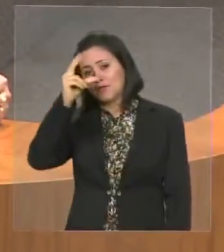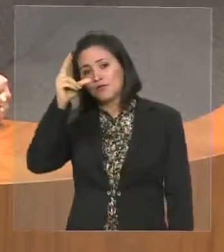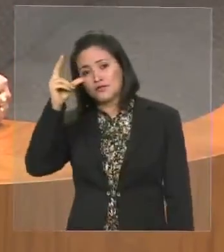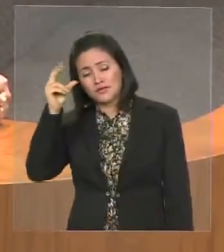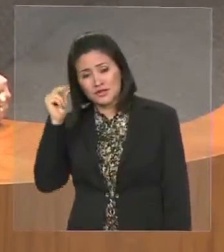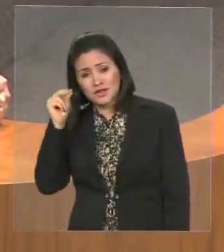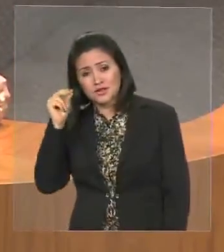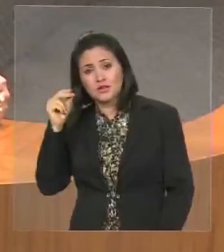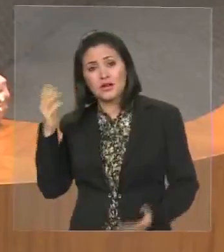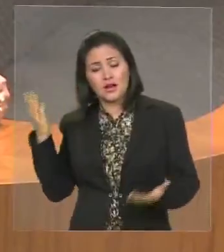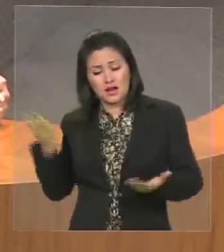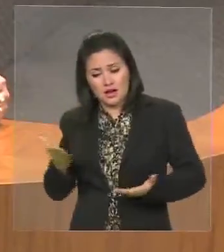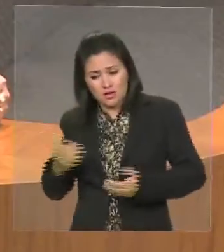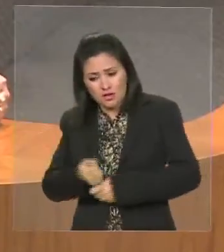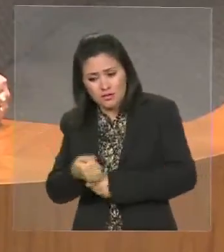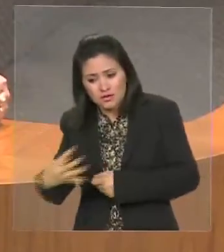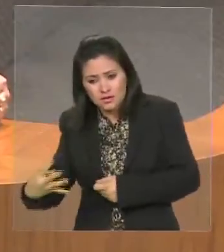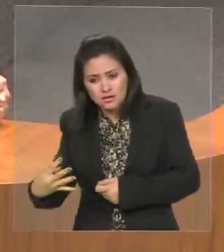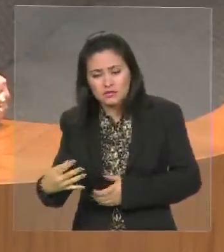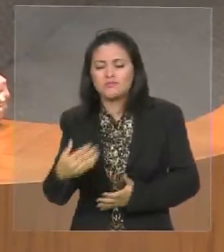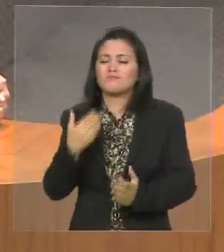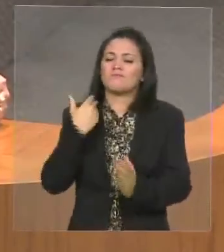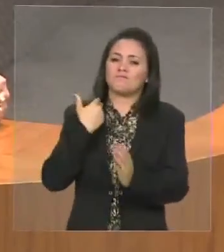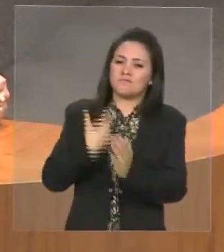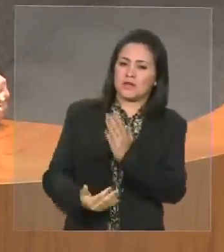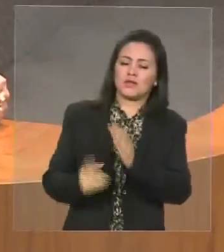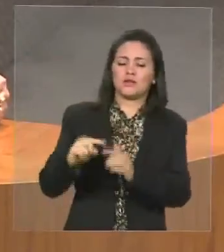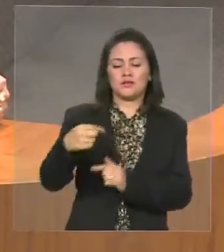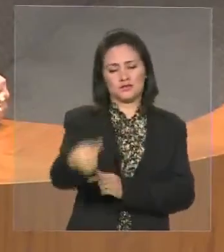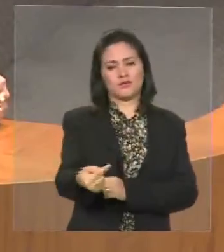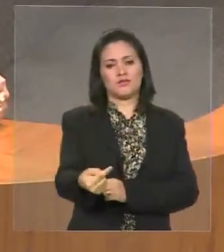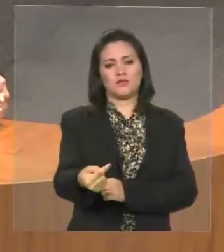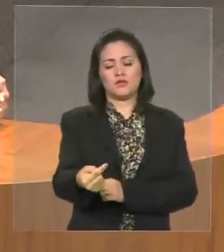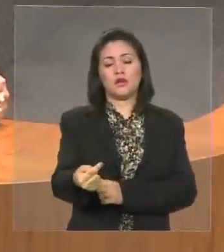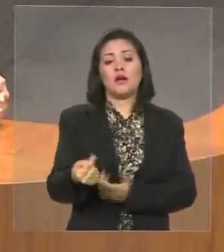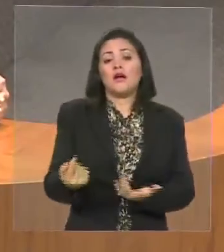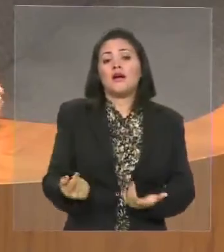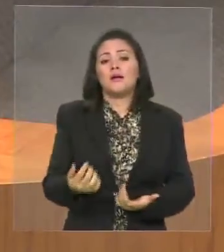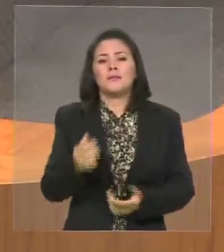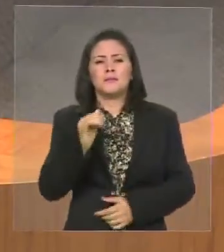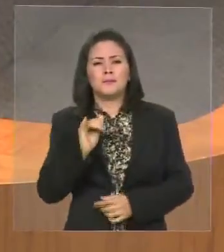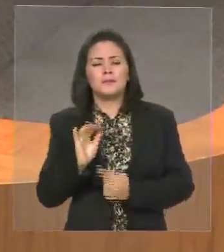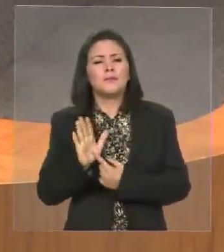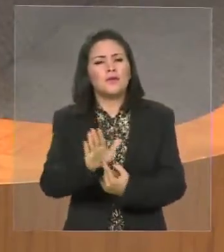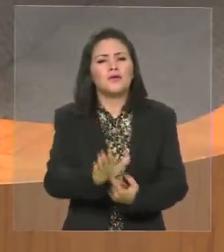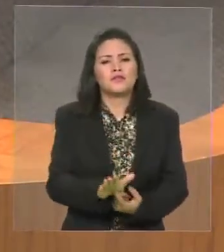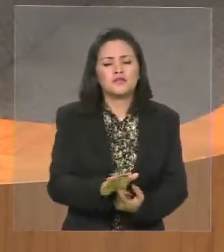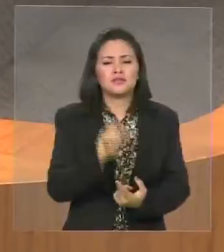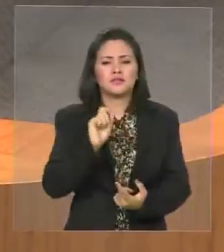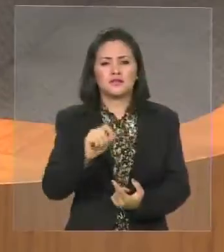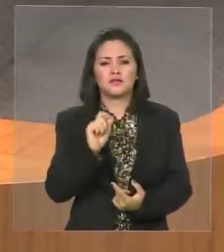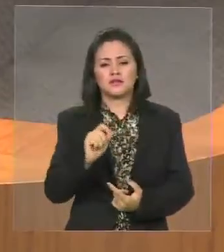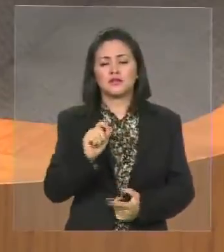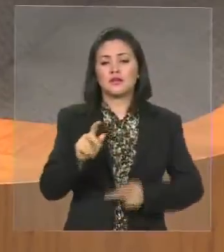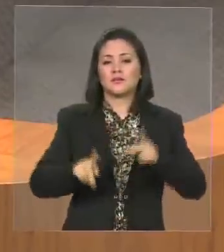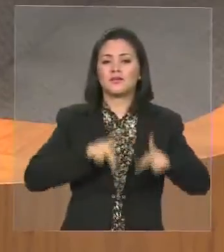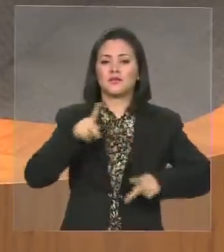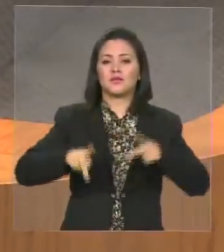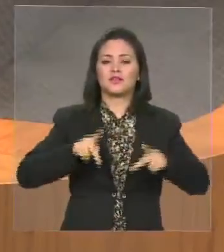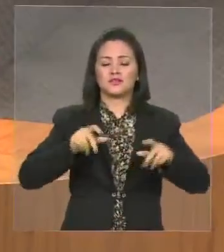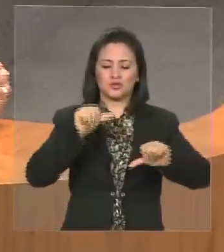Isso quer dizer que o povo está mudando a sua consciência. Não fez o dever de casa,